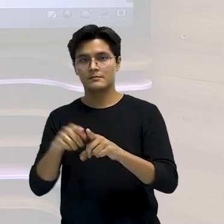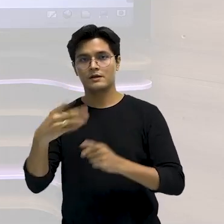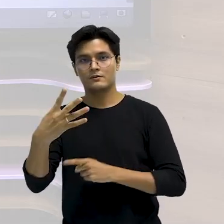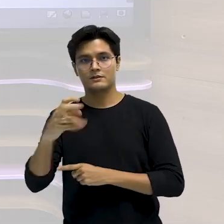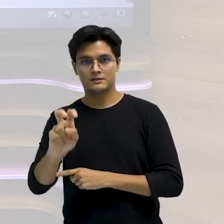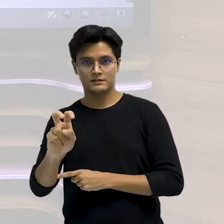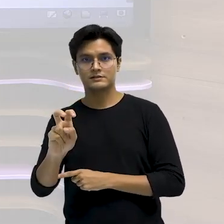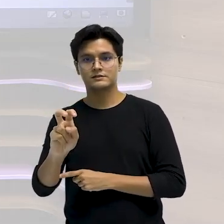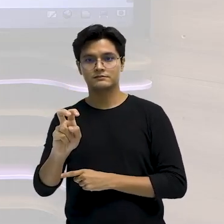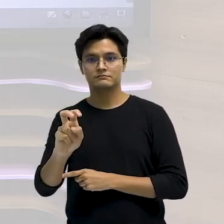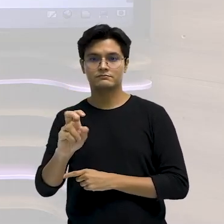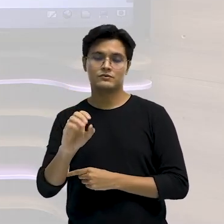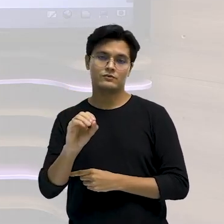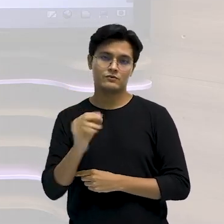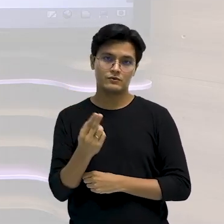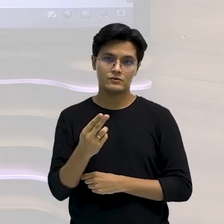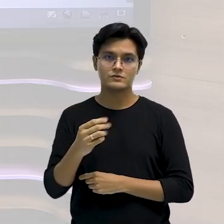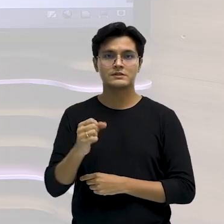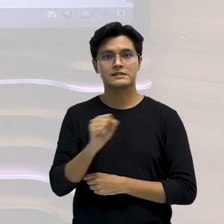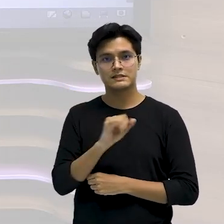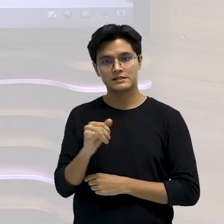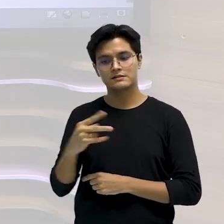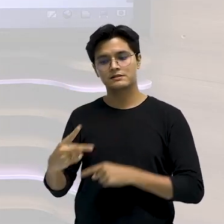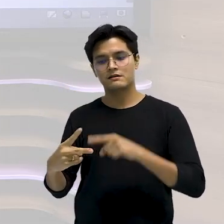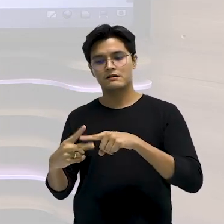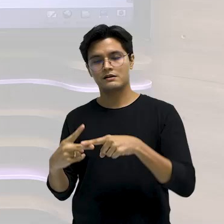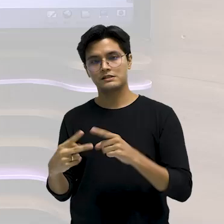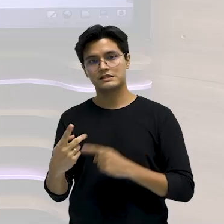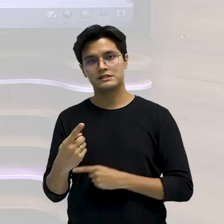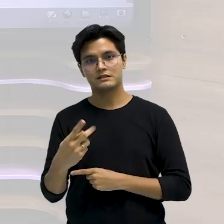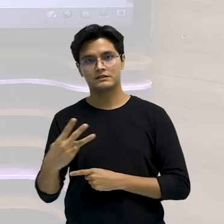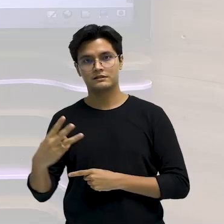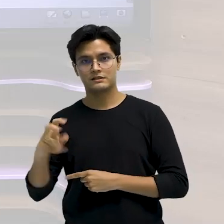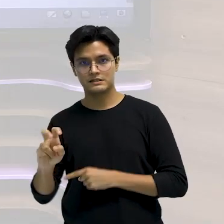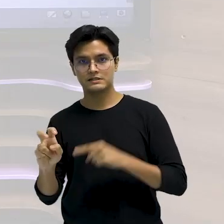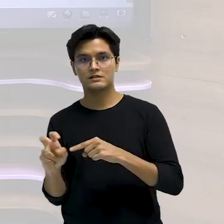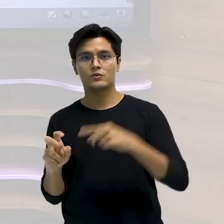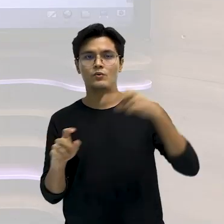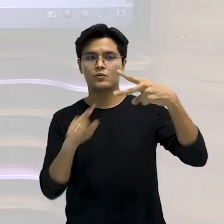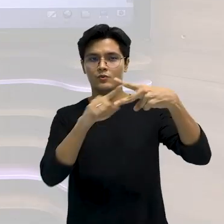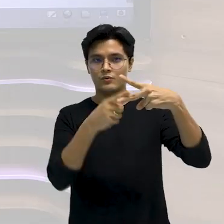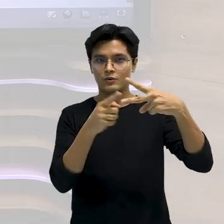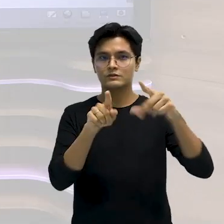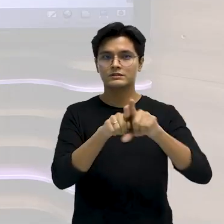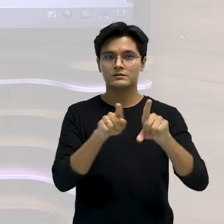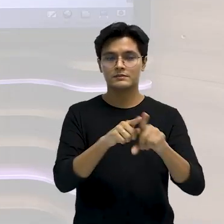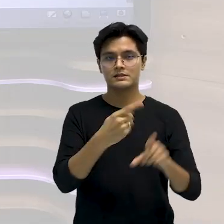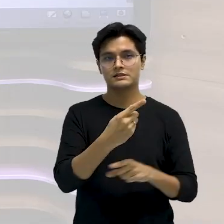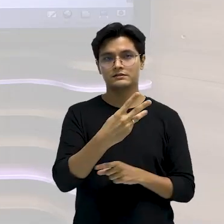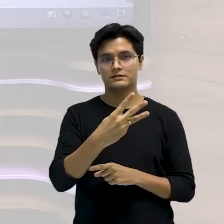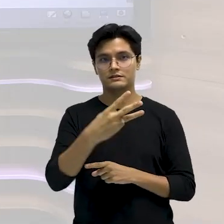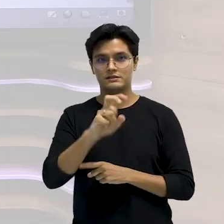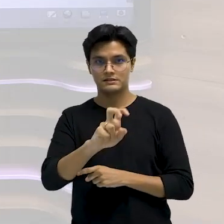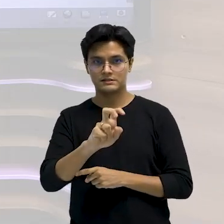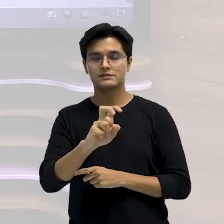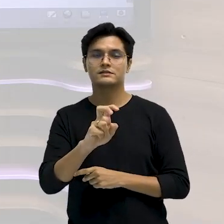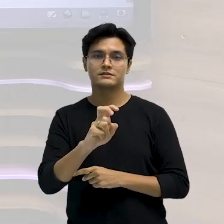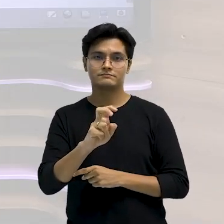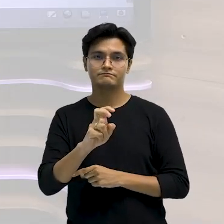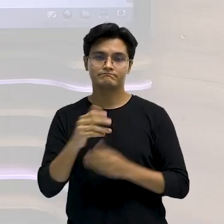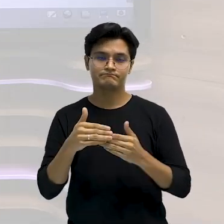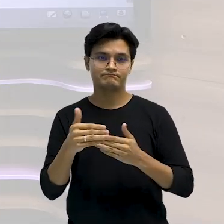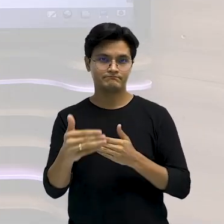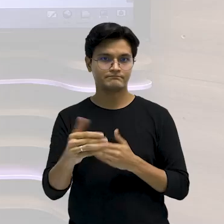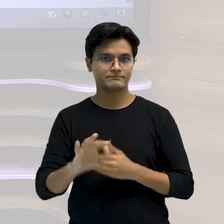Se esse aqui vale 135, o outro que é alterno a ele, também vai valer 135 e por aí